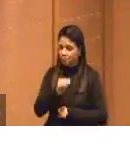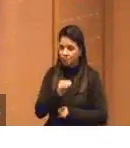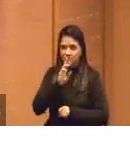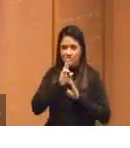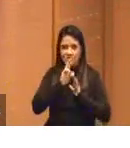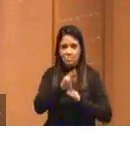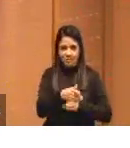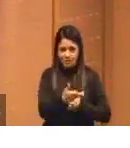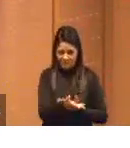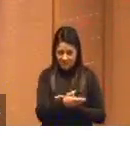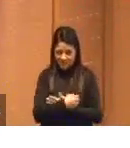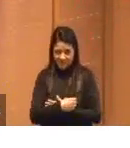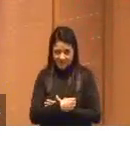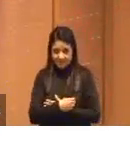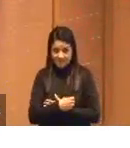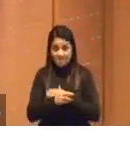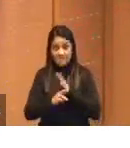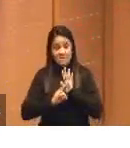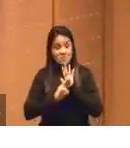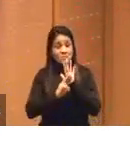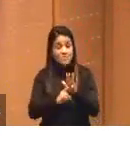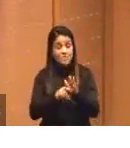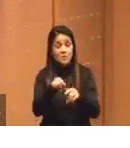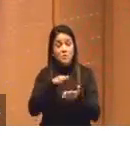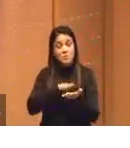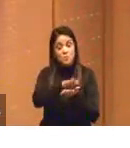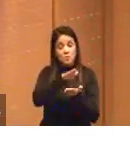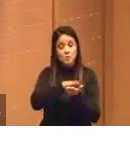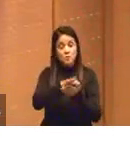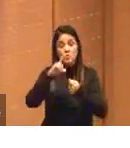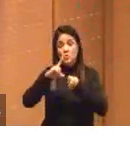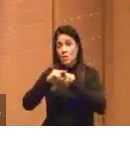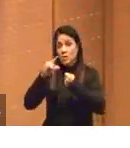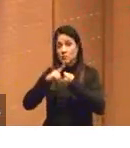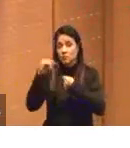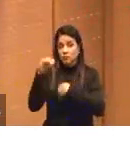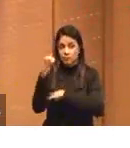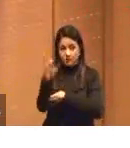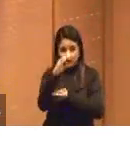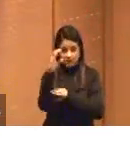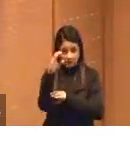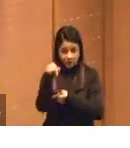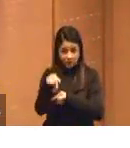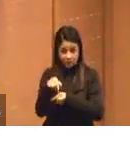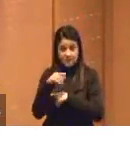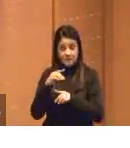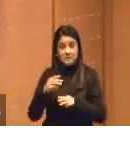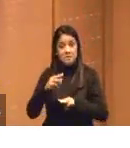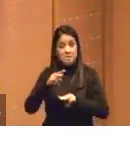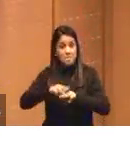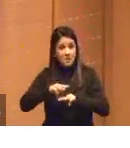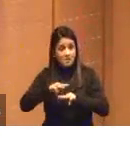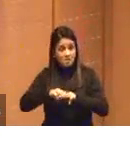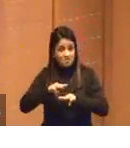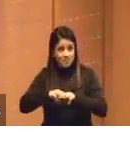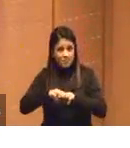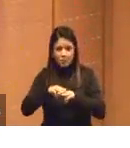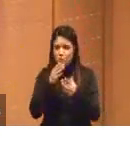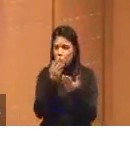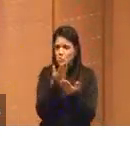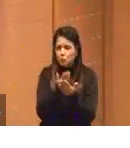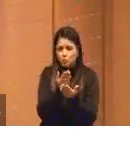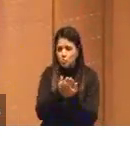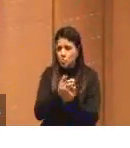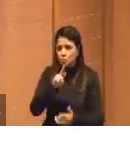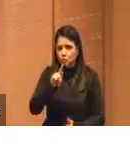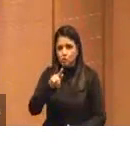estou mostrando. Esse é um resultado publicado no artigo científico. Só que, se for matemática, por favor, não estudem com o